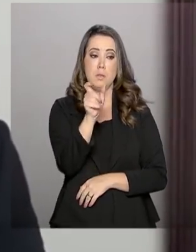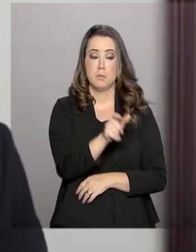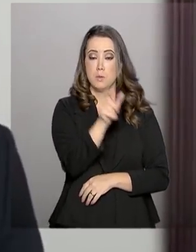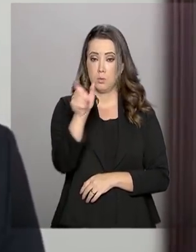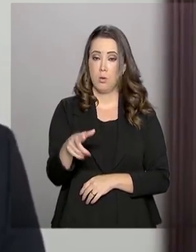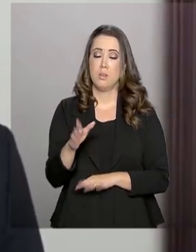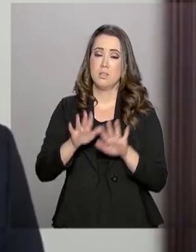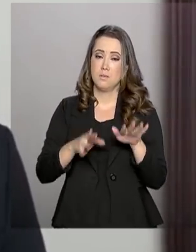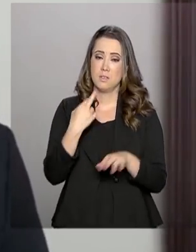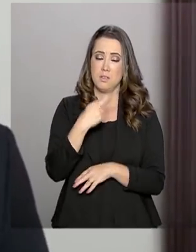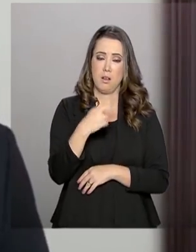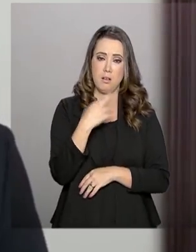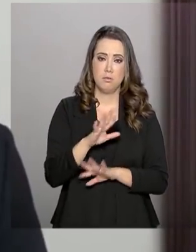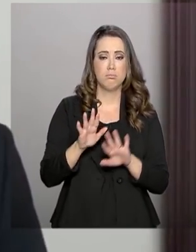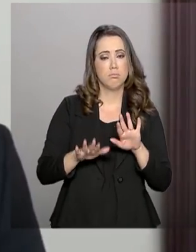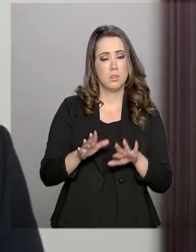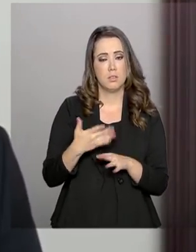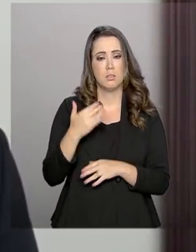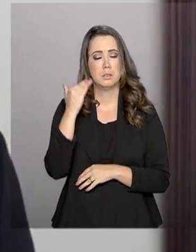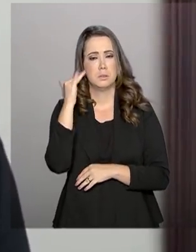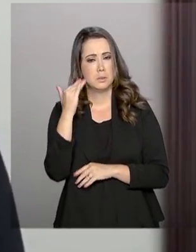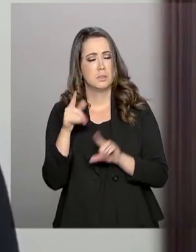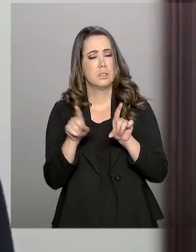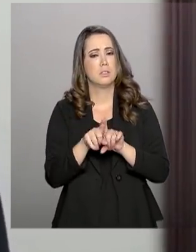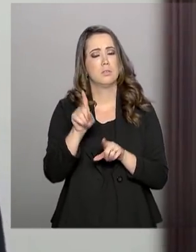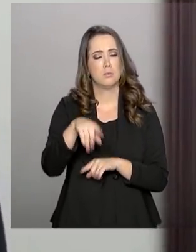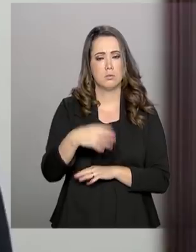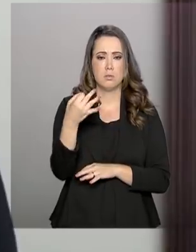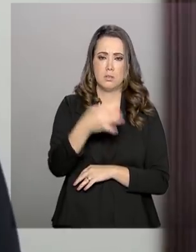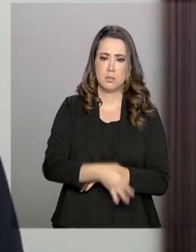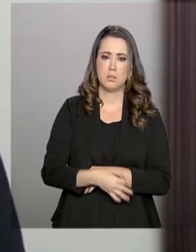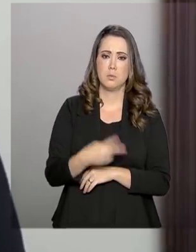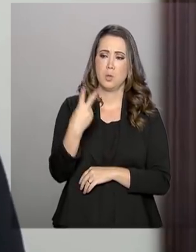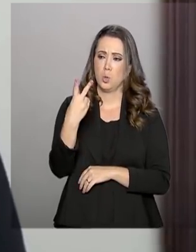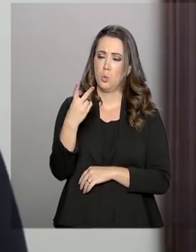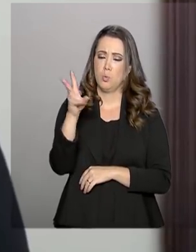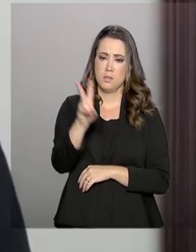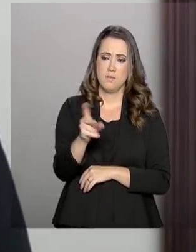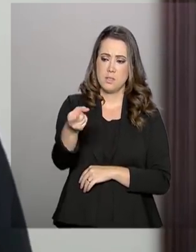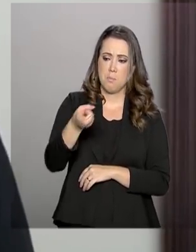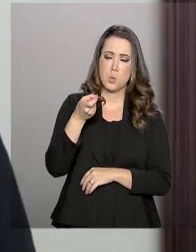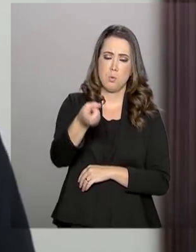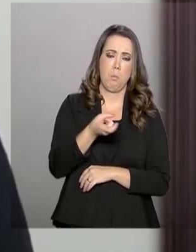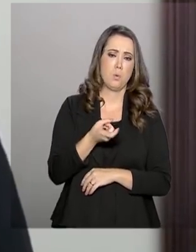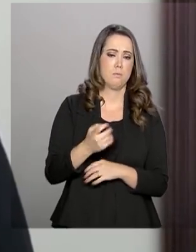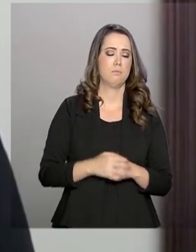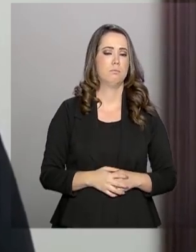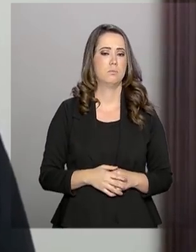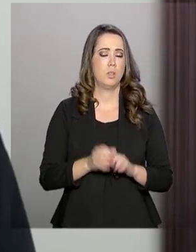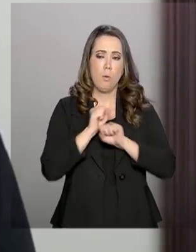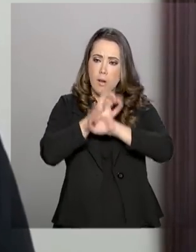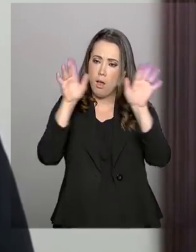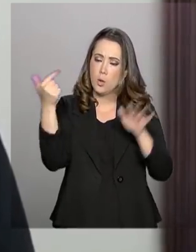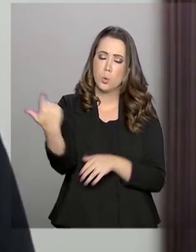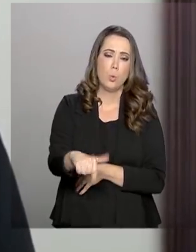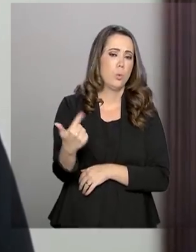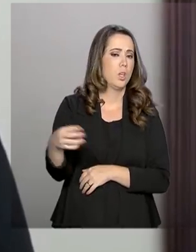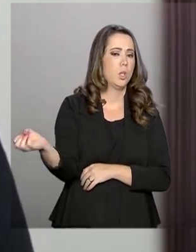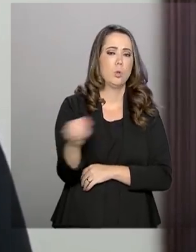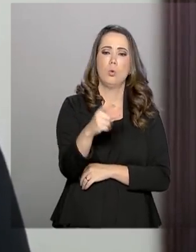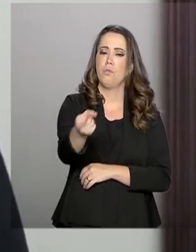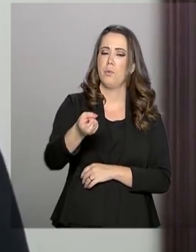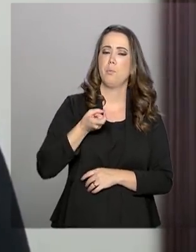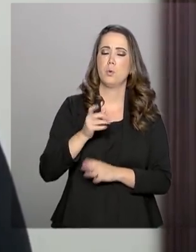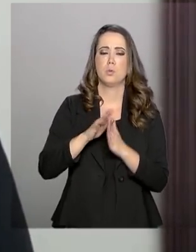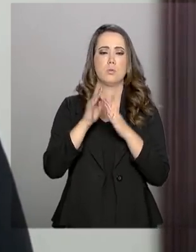parte com razão, no meu entendimento, que há uma bitributação nessa área. Então, bem claro, não haverá um novo